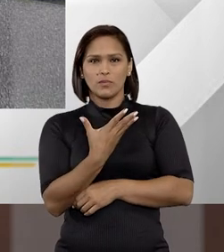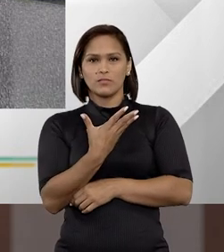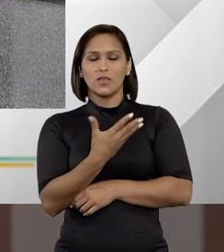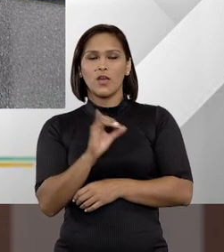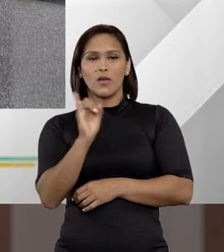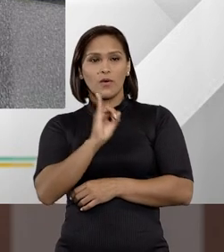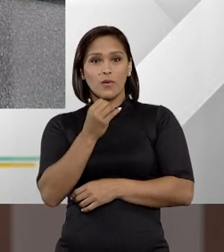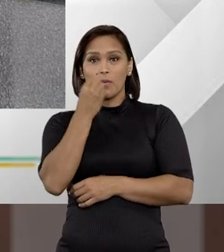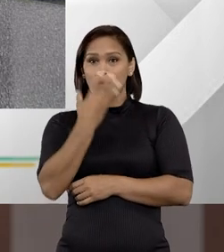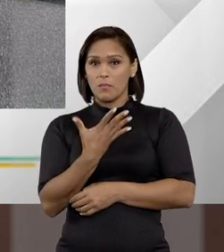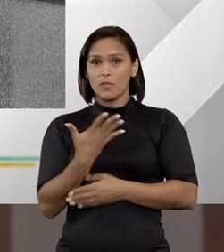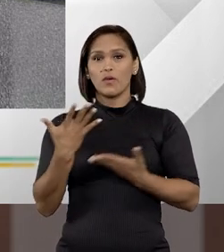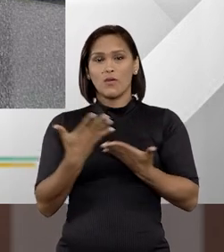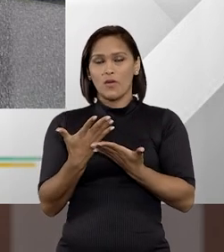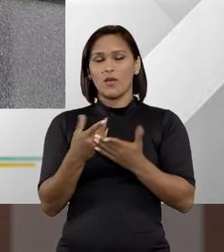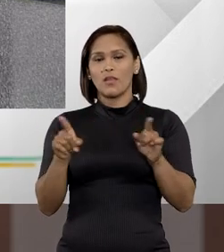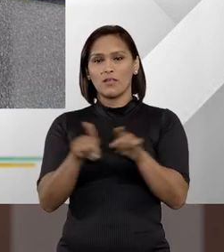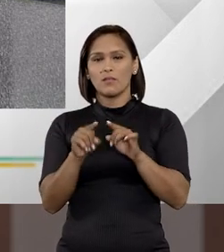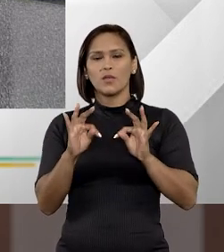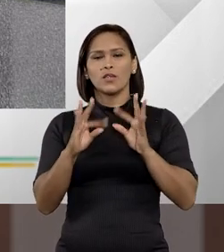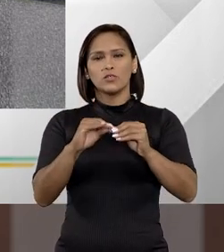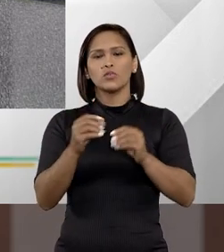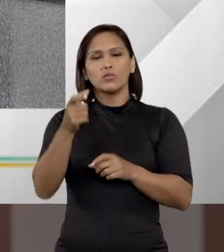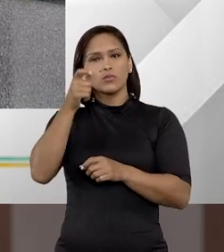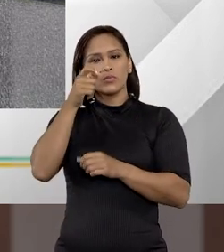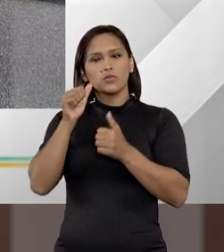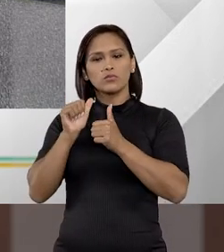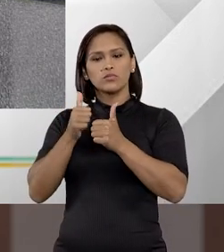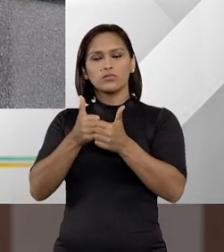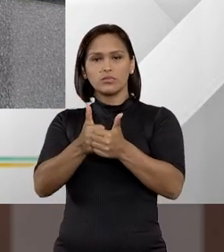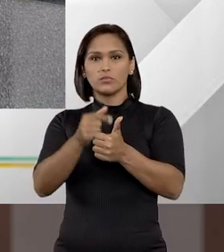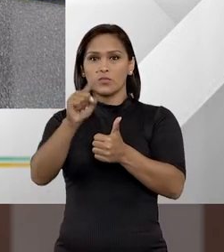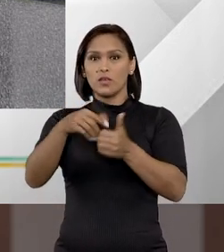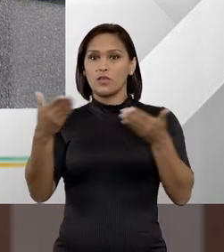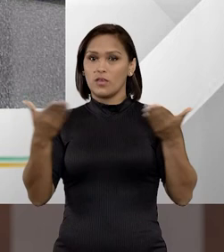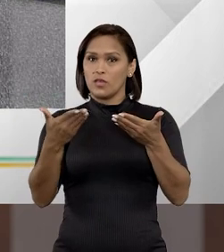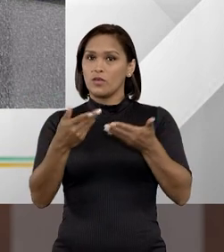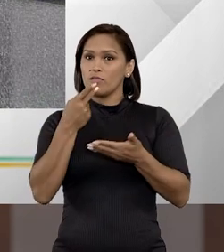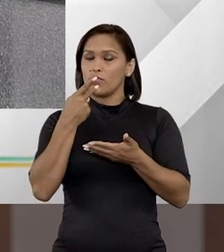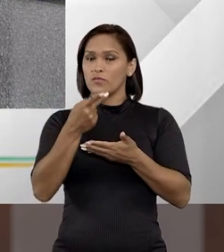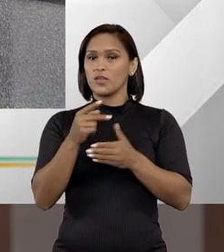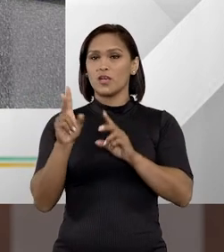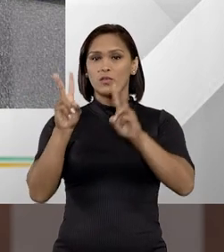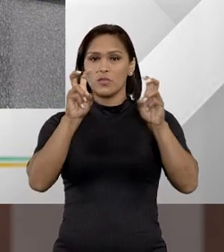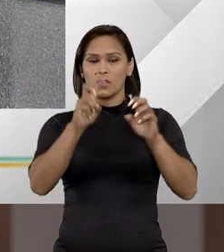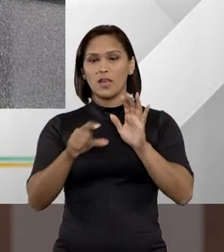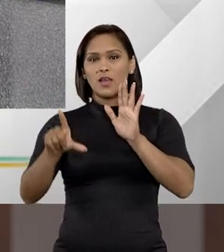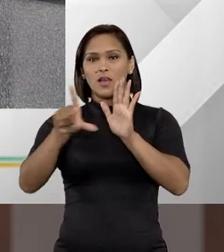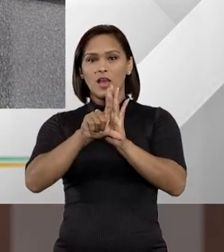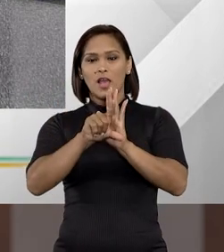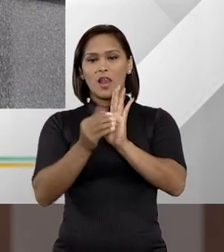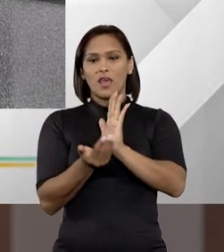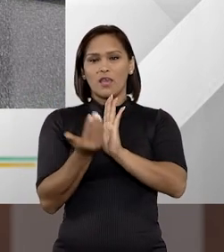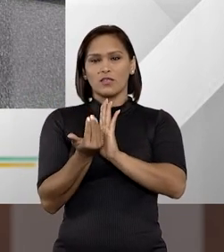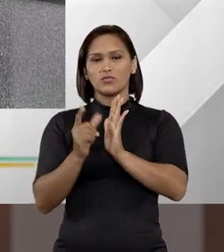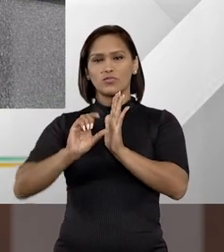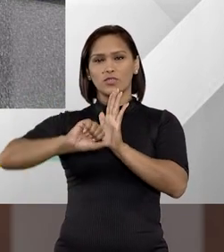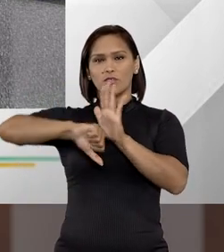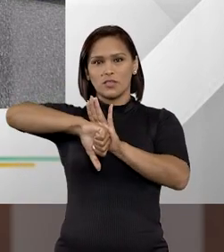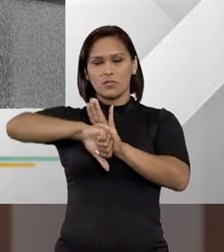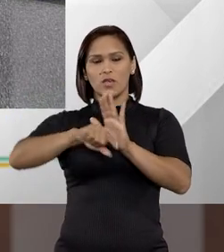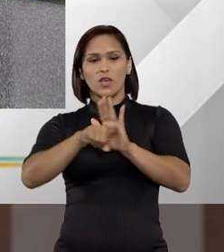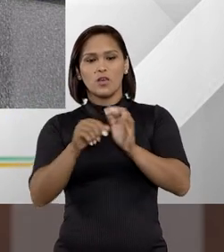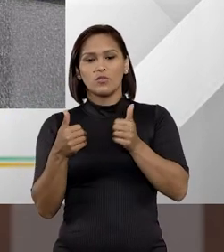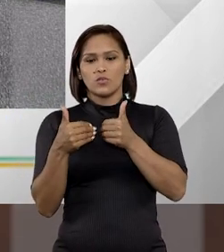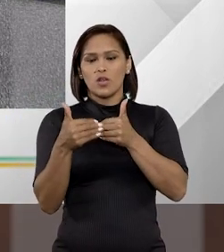com você? Olá, Fátima, tudo bem? Olá também a todos que nos acompanham e hoje nós vamos falar sobre a lei anticrime.